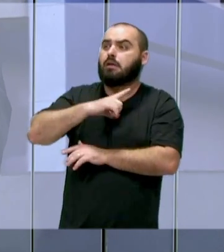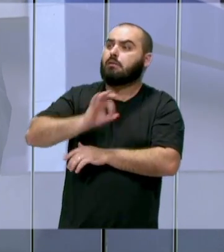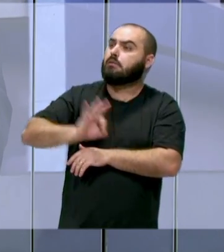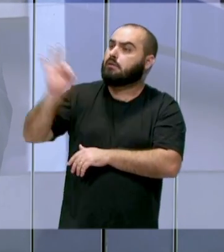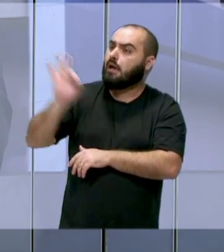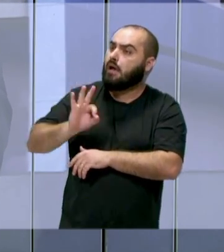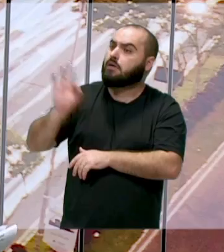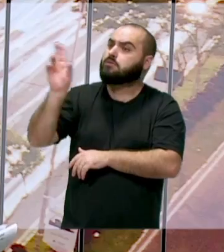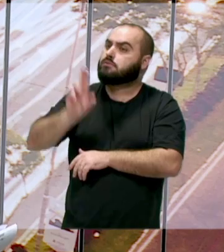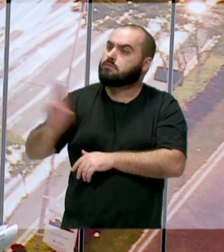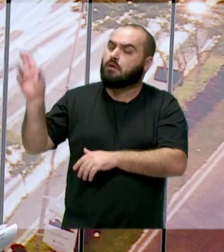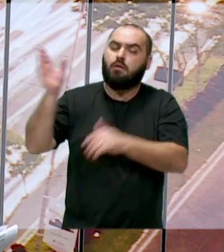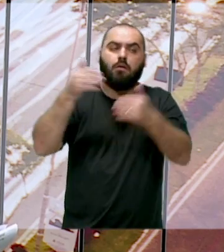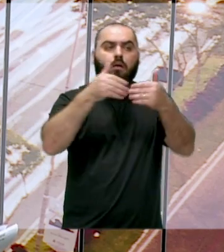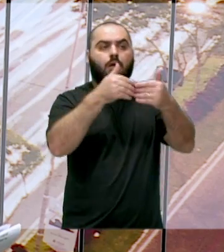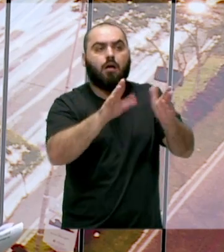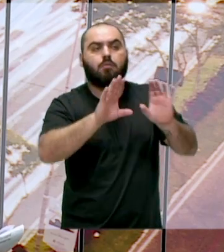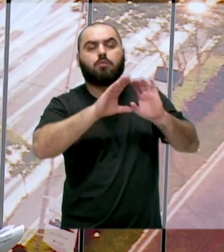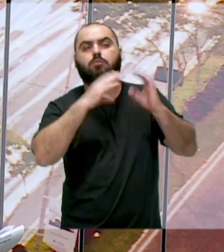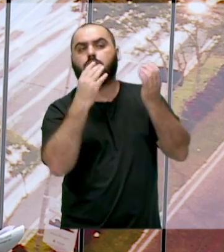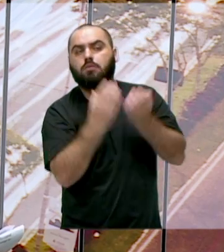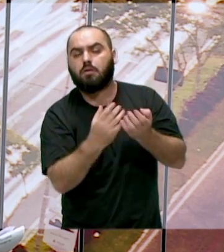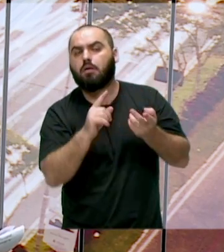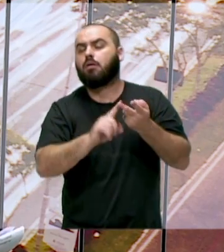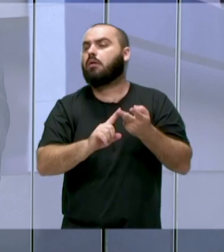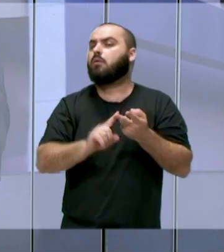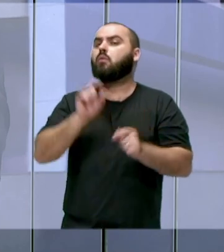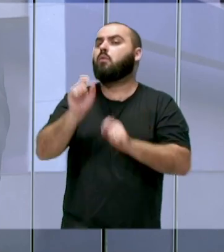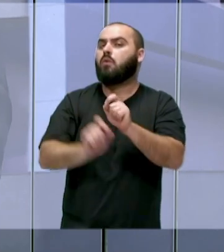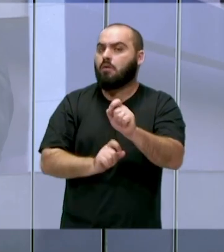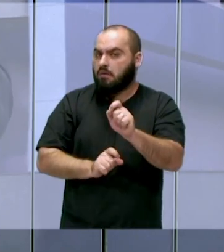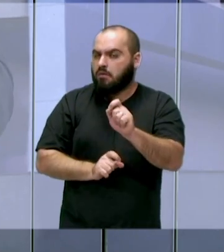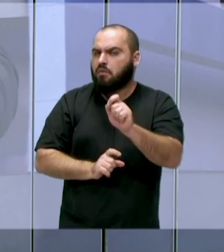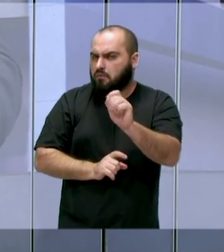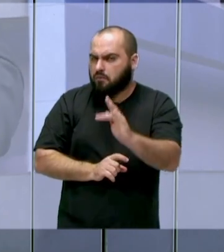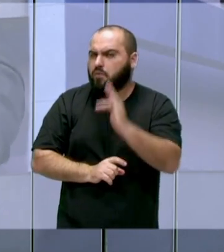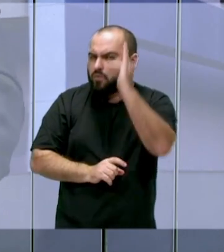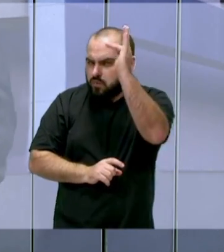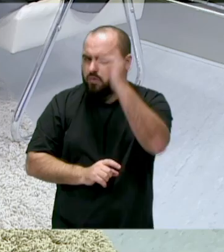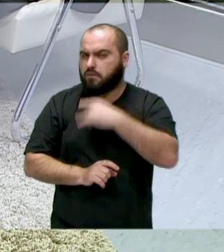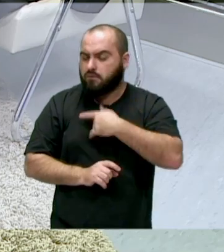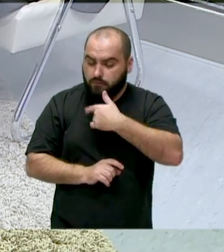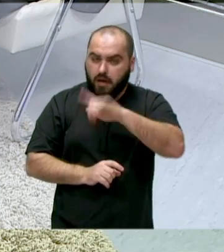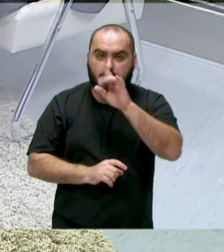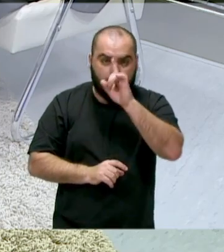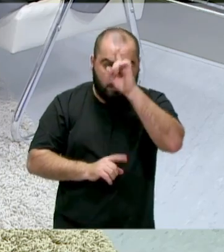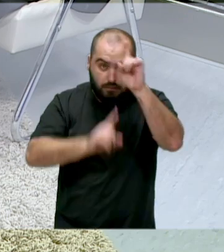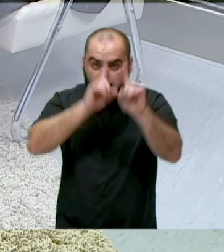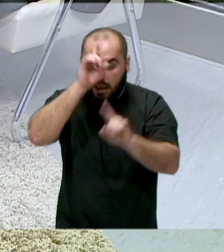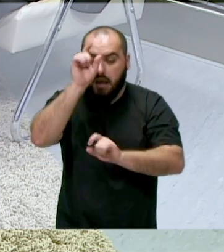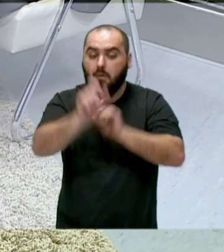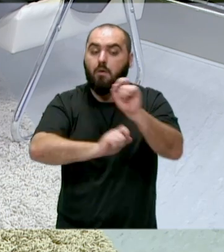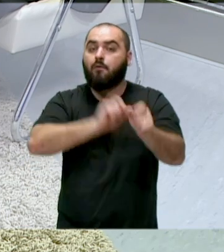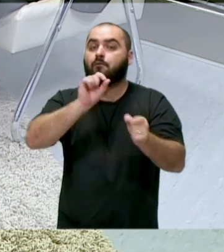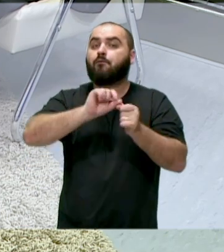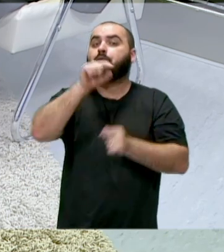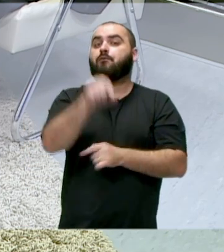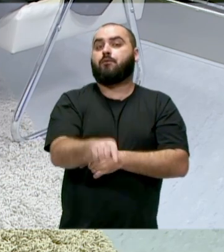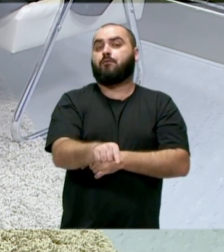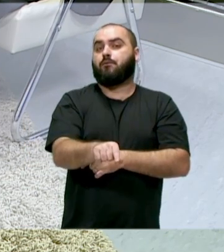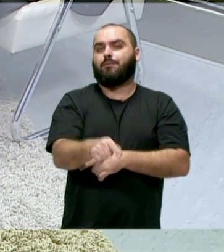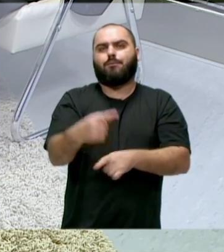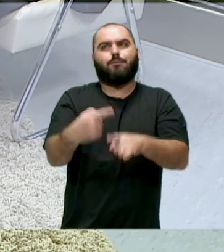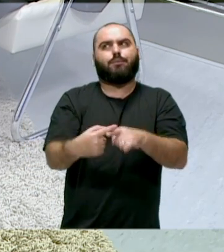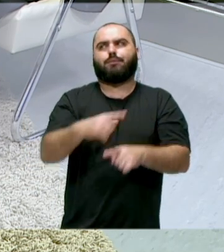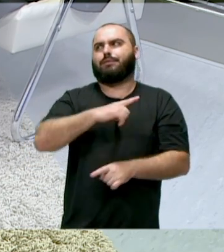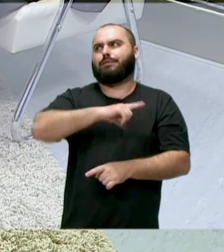ser aberta a comunidade, inclusive, posteriormente, a gente vai dar algumas sugestões do que poderia ali ser feito, e porque as ideias são várias,